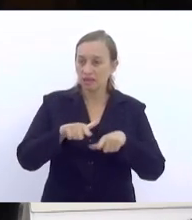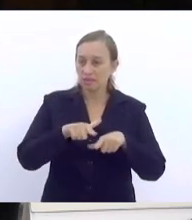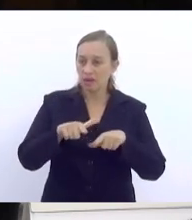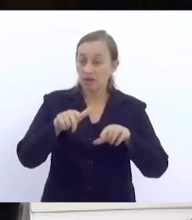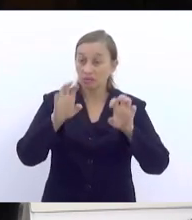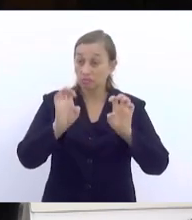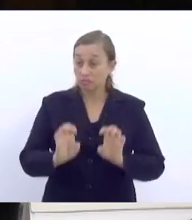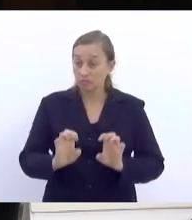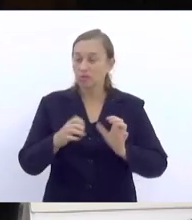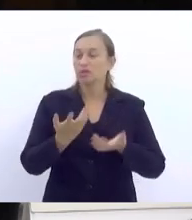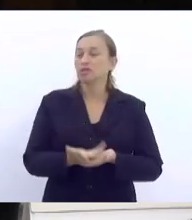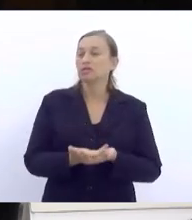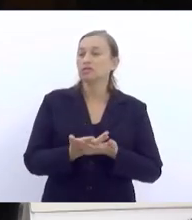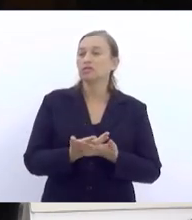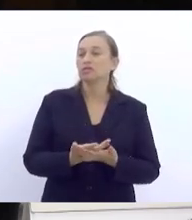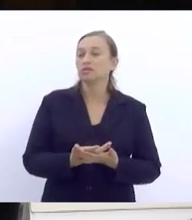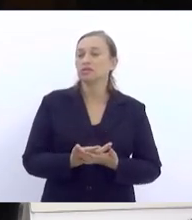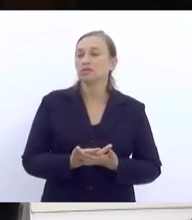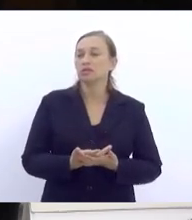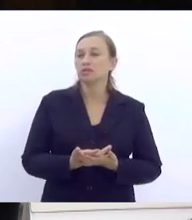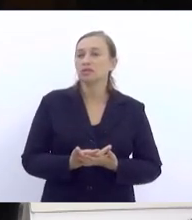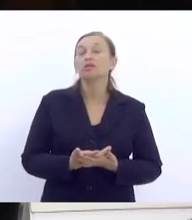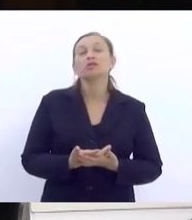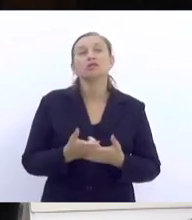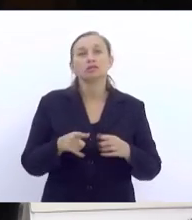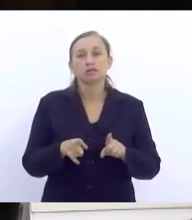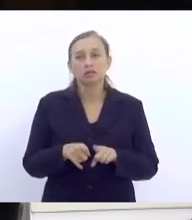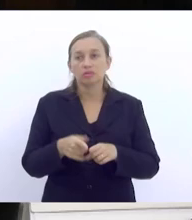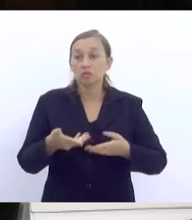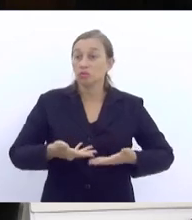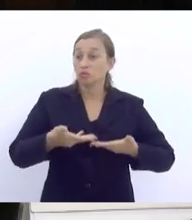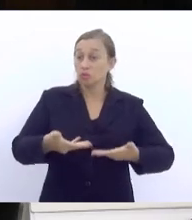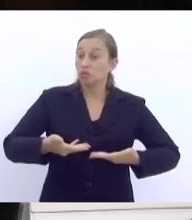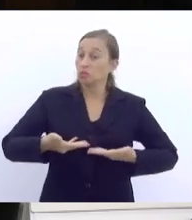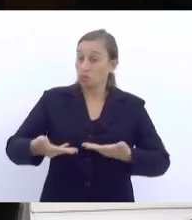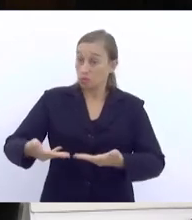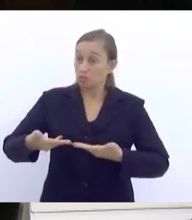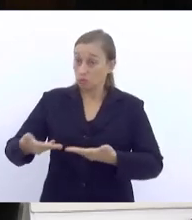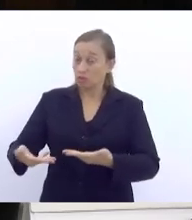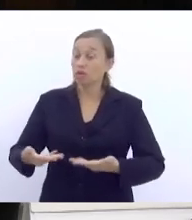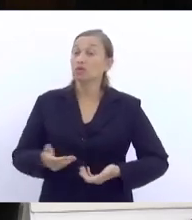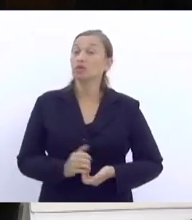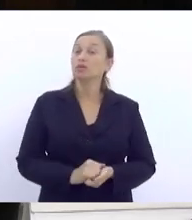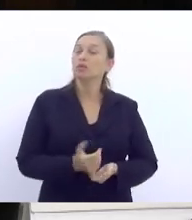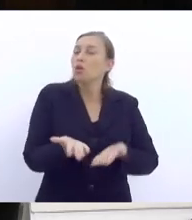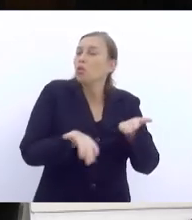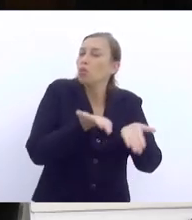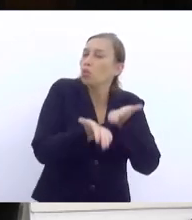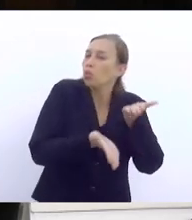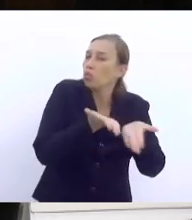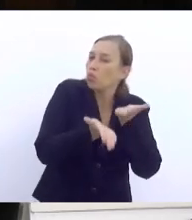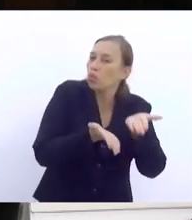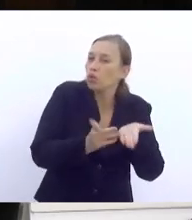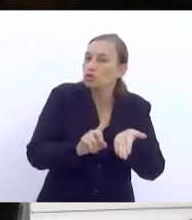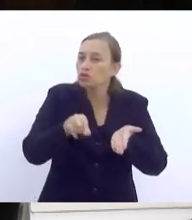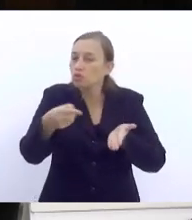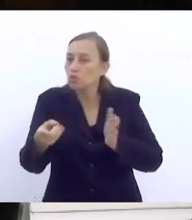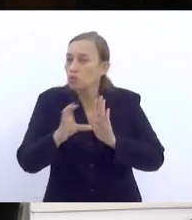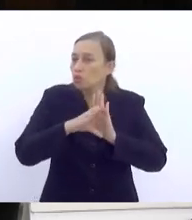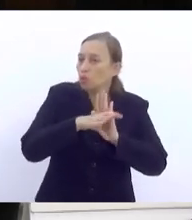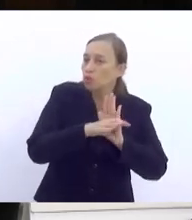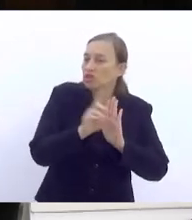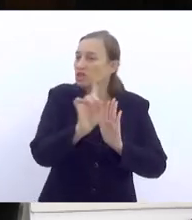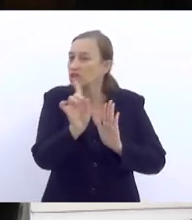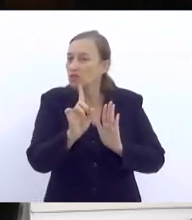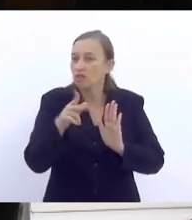e ele justamente está sendo convocado para cuidar de um outro conceito que a gente não